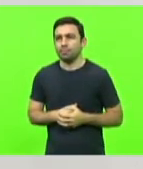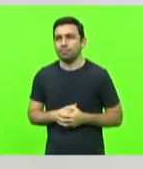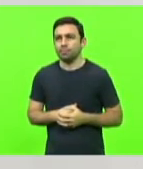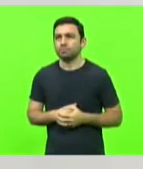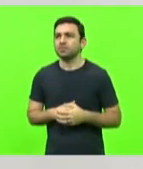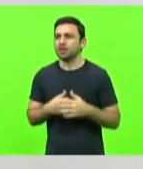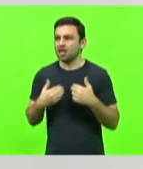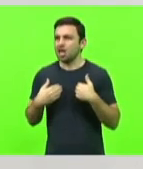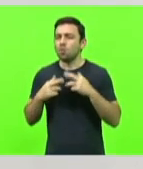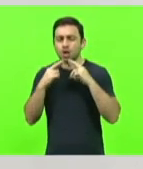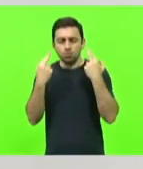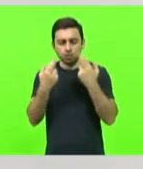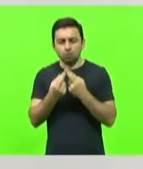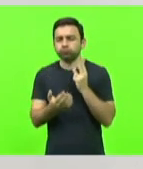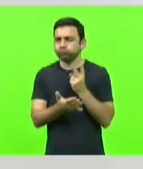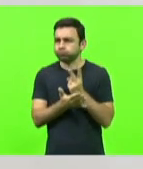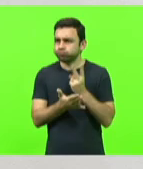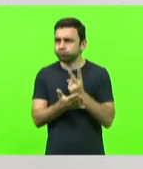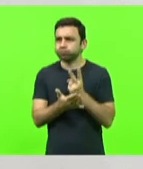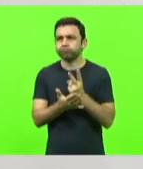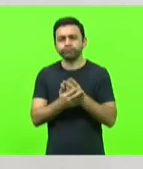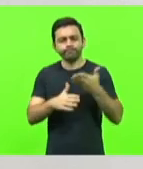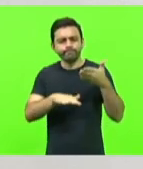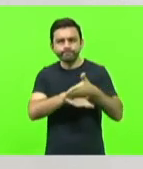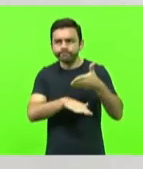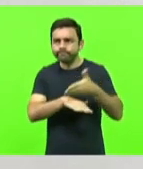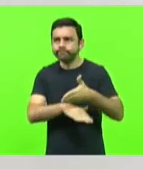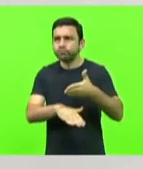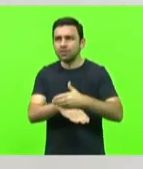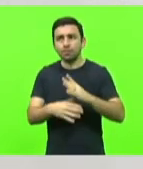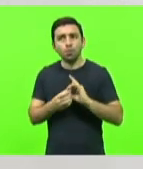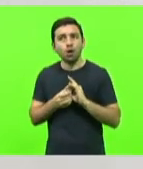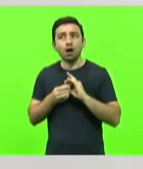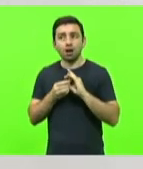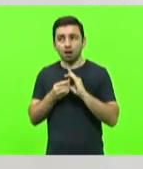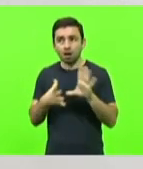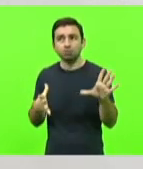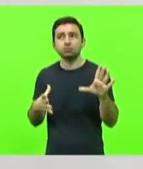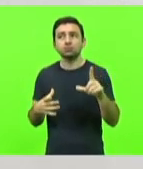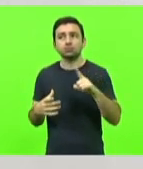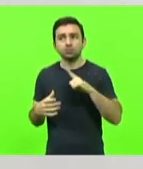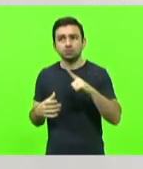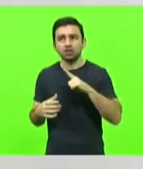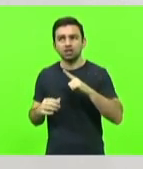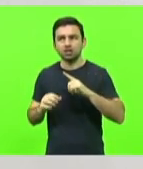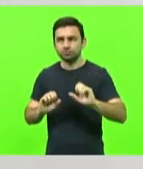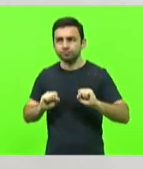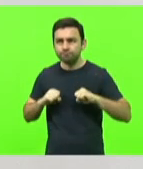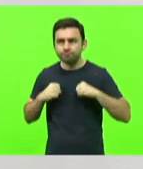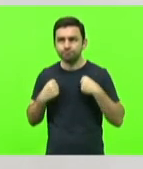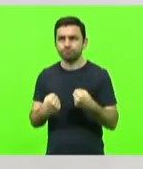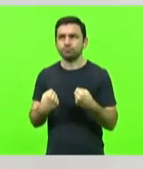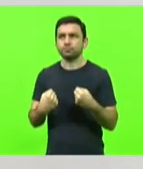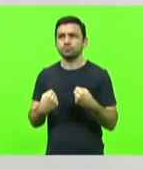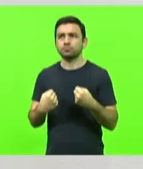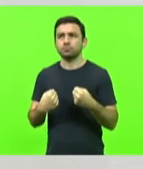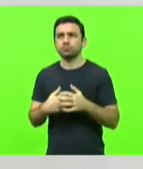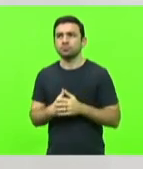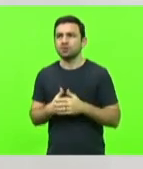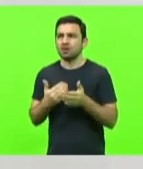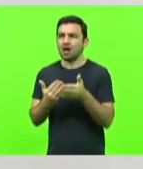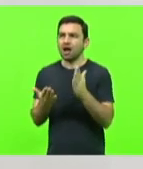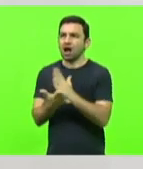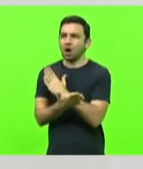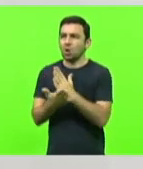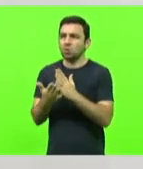fazer reuniões, eu não parei de participar de atos democráticos que tem uma raça que joga contra o nosso